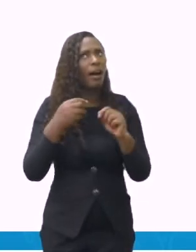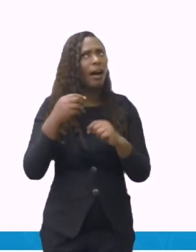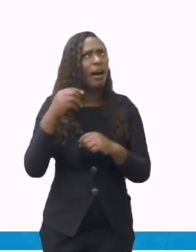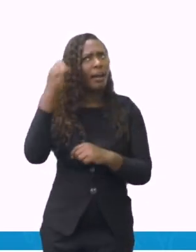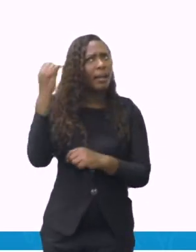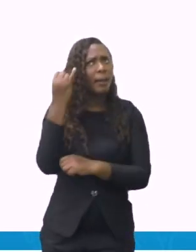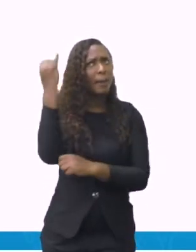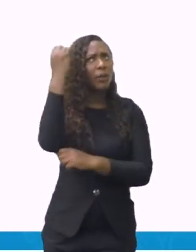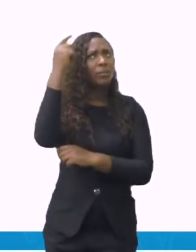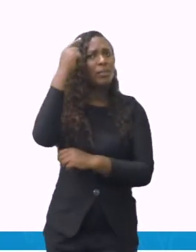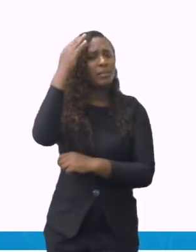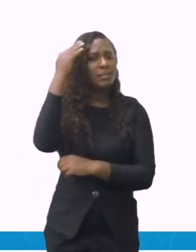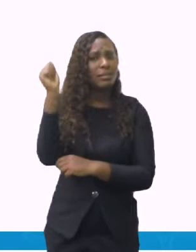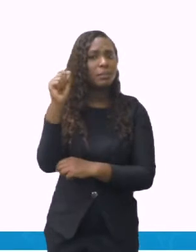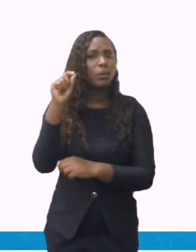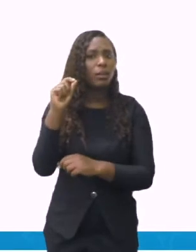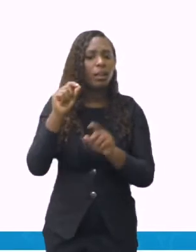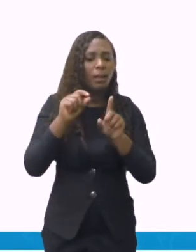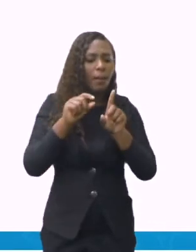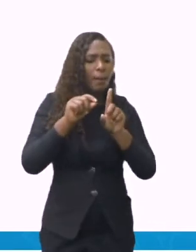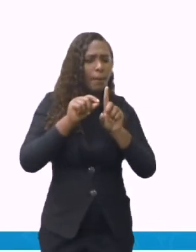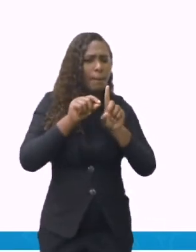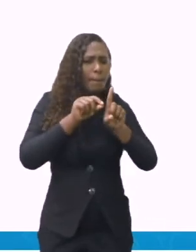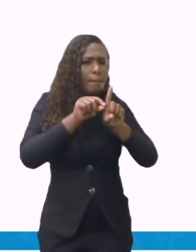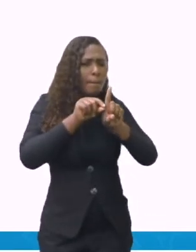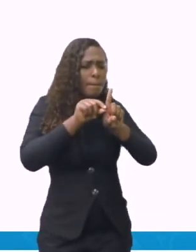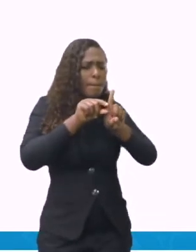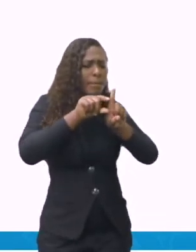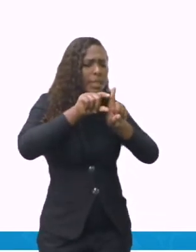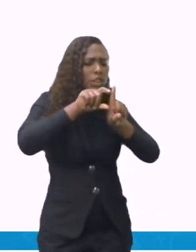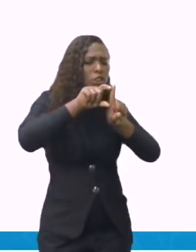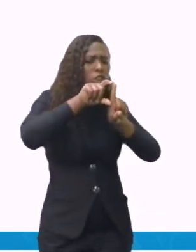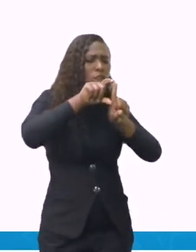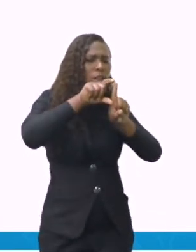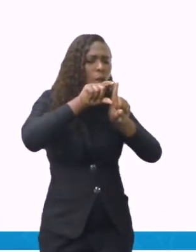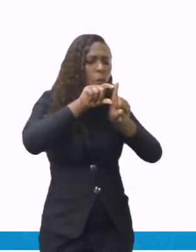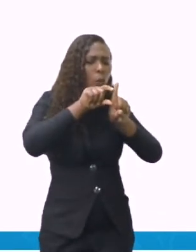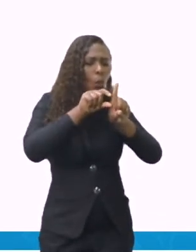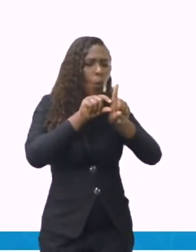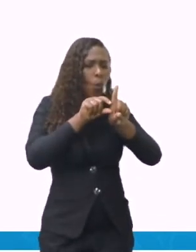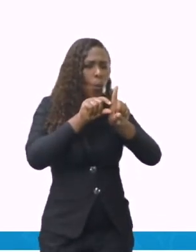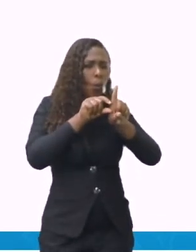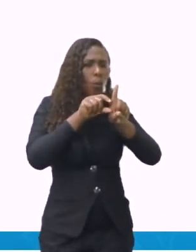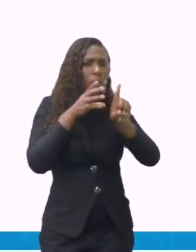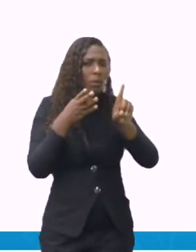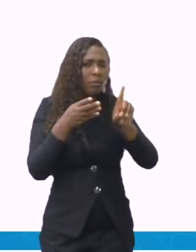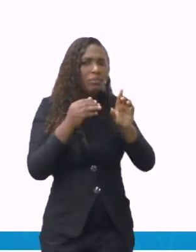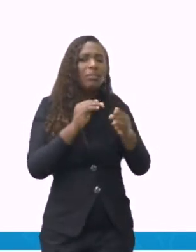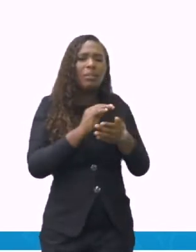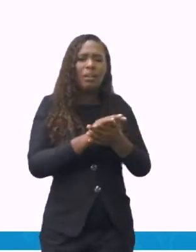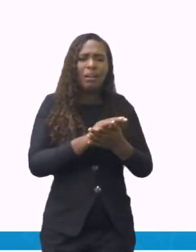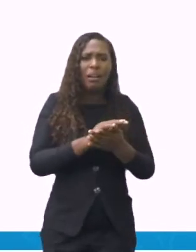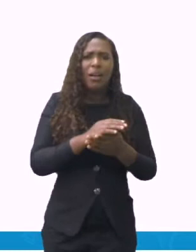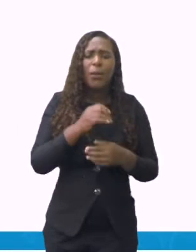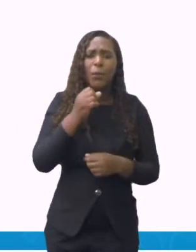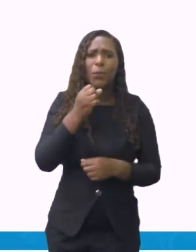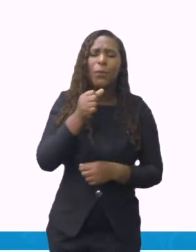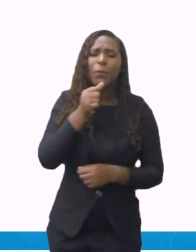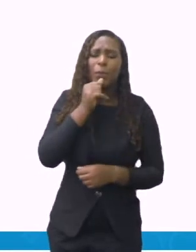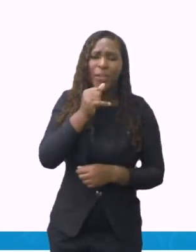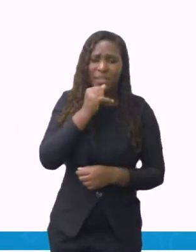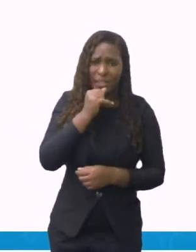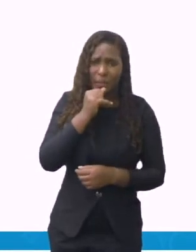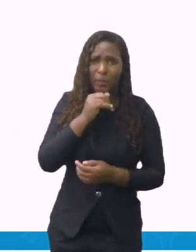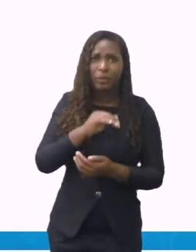A pessoa para quem eu vou fazer essa receita, vou mostrar essa receita, ela vai entender se eu colocar uma